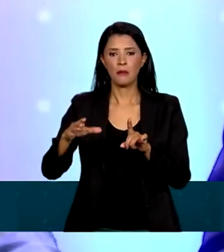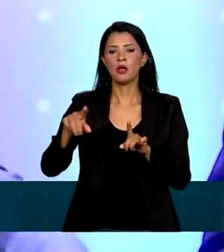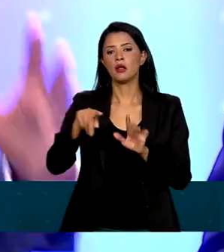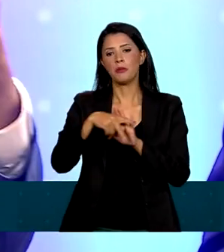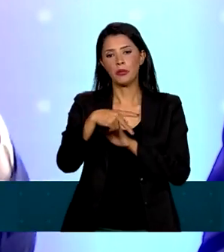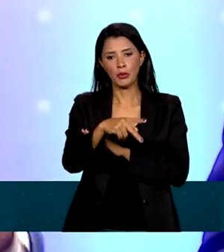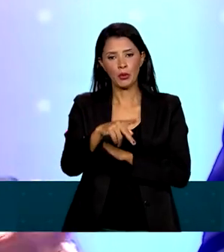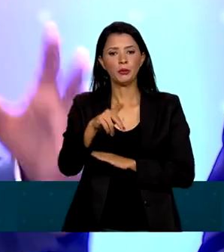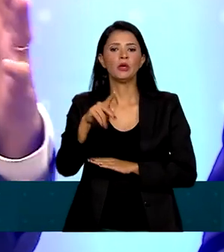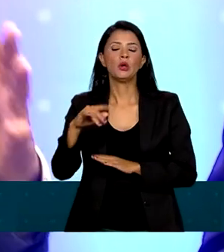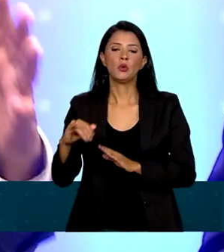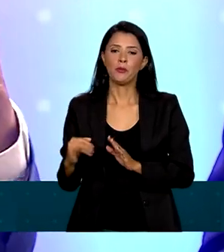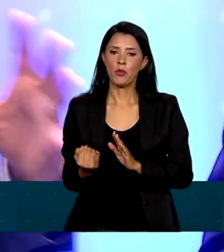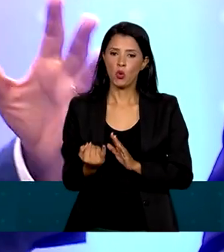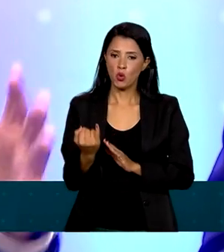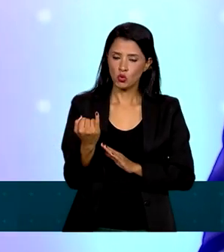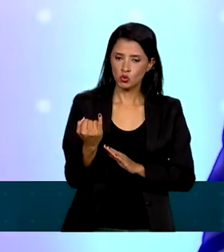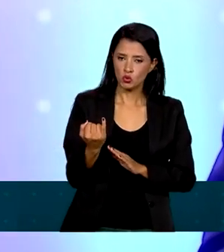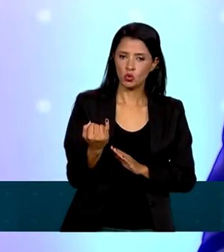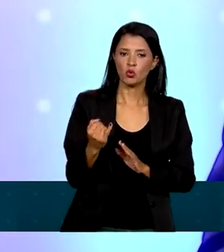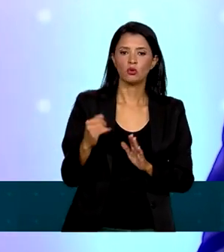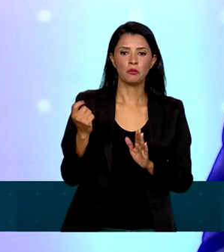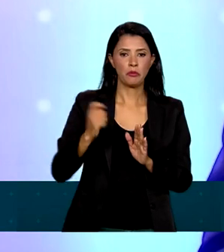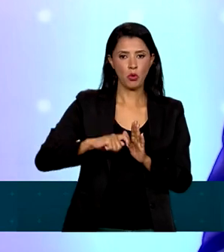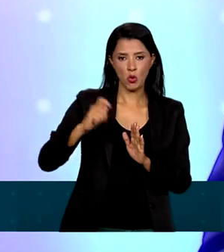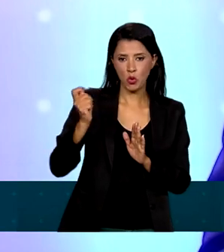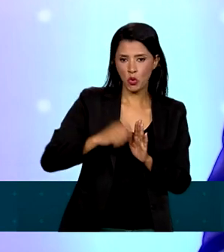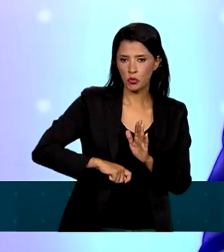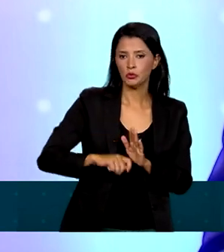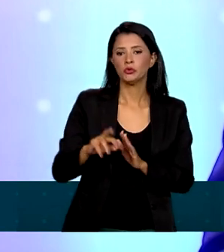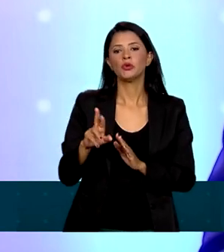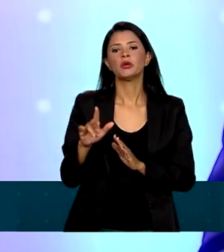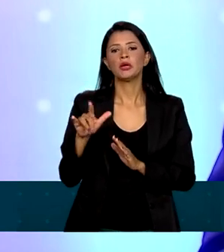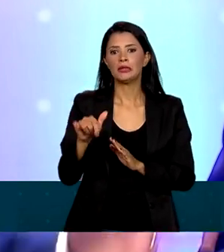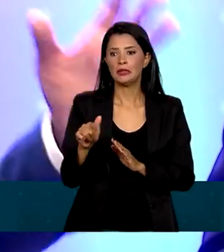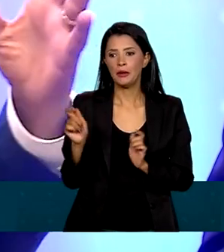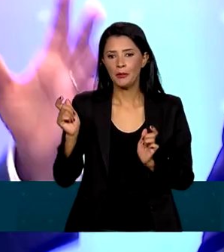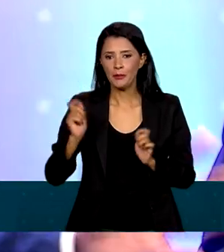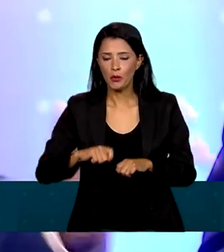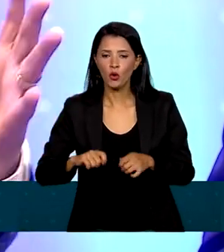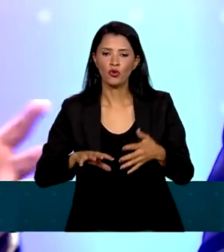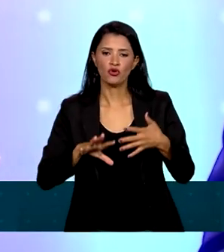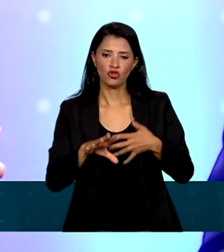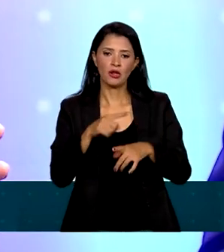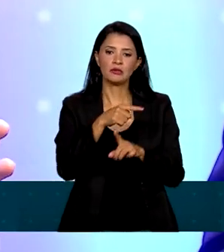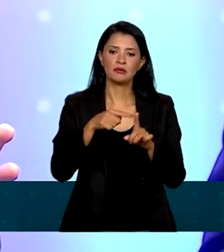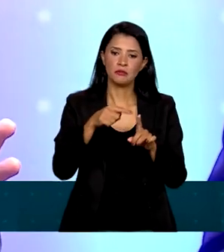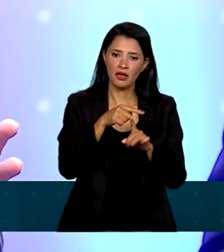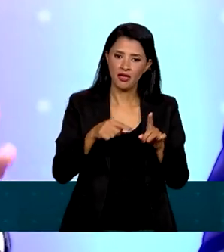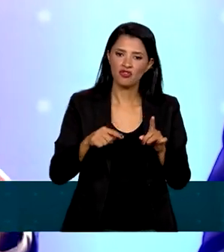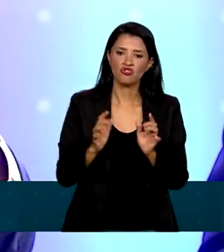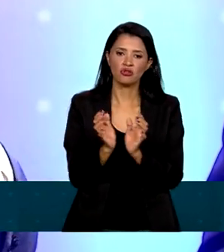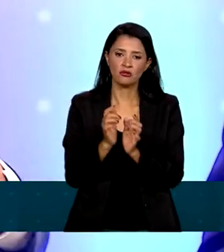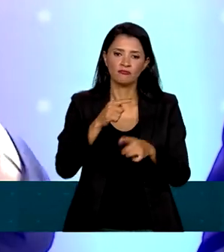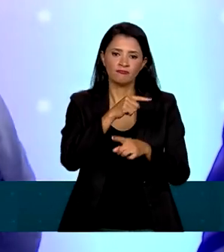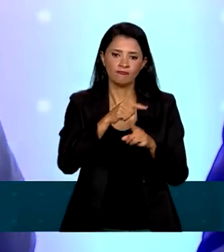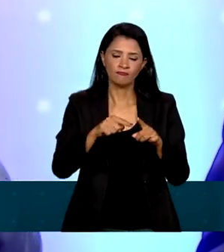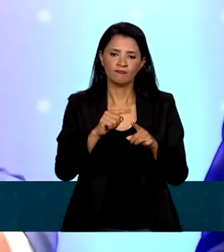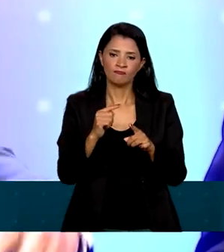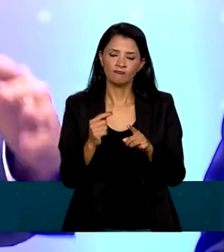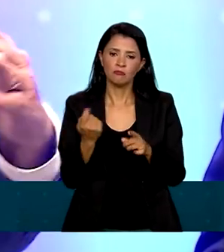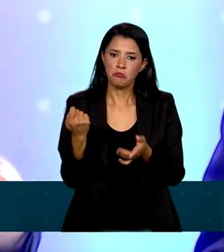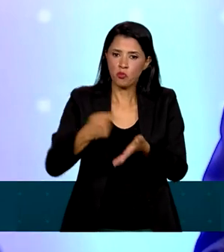é garantindo condições de maior poder de compra para a classe média. Tudo isso faz crescer a renda. E, assim,